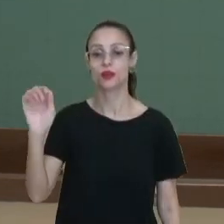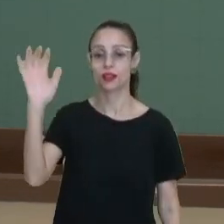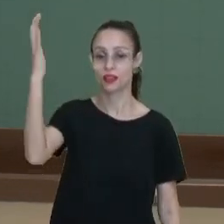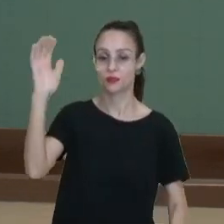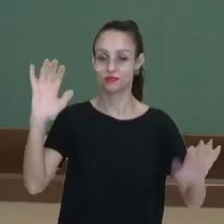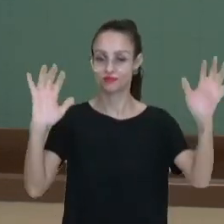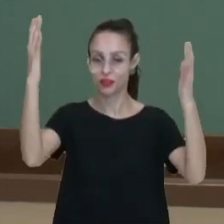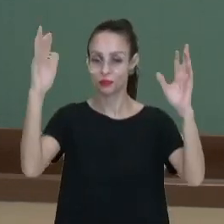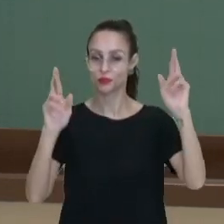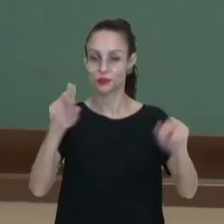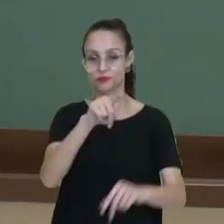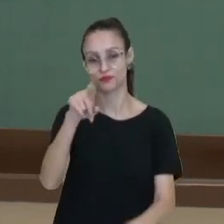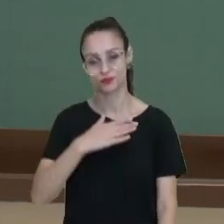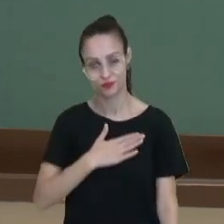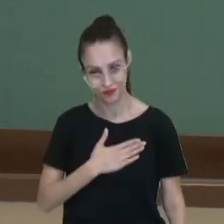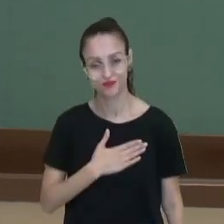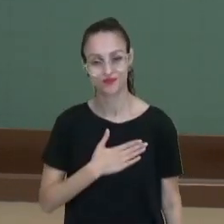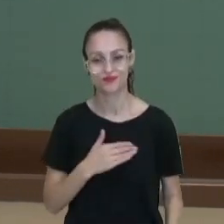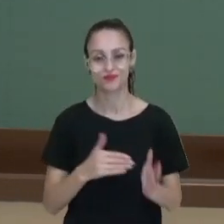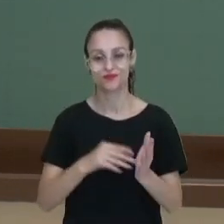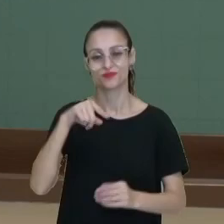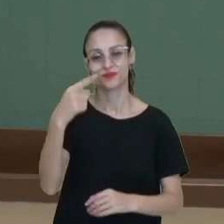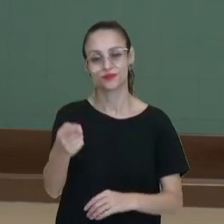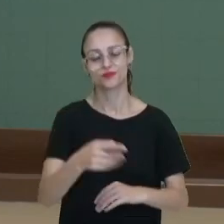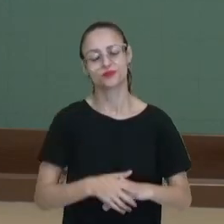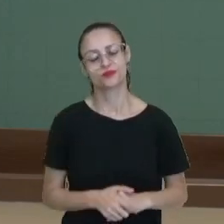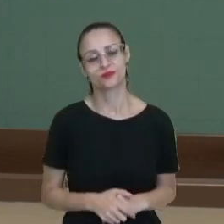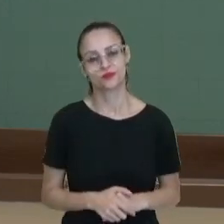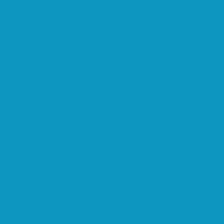e tempo. Espero que vocês tenham gostado e até breve.